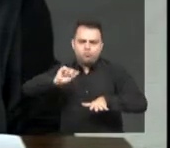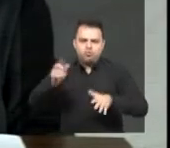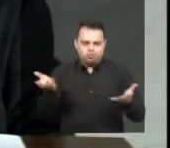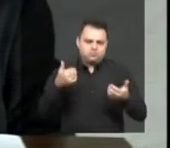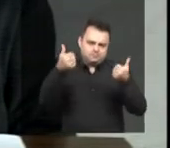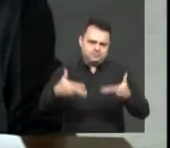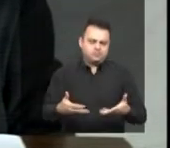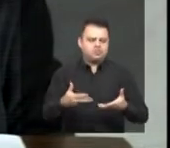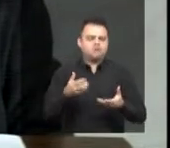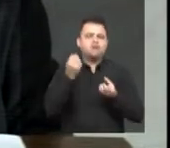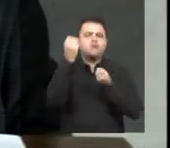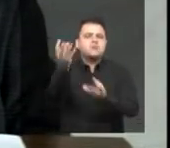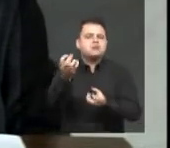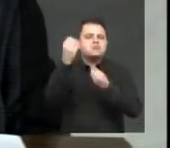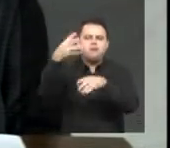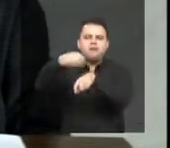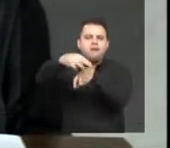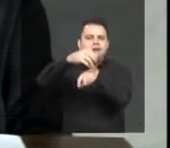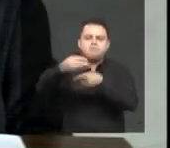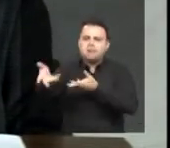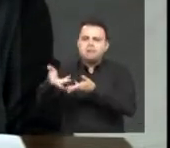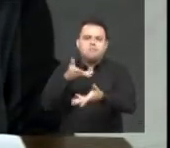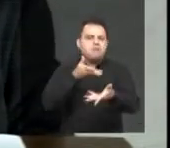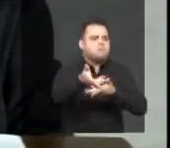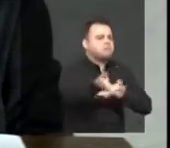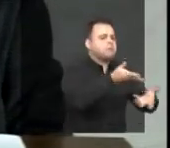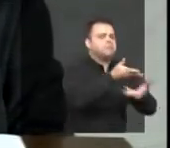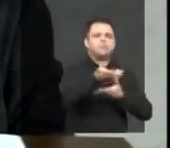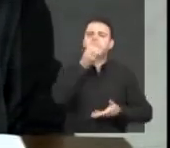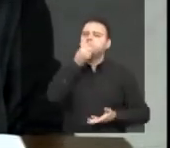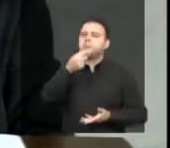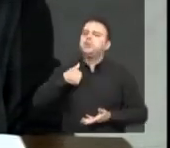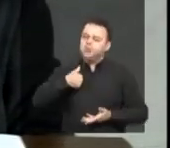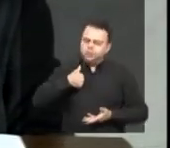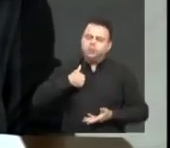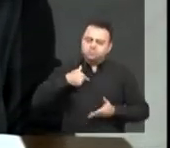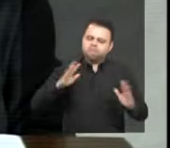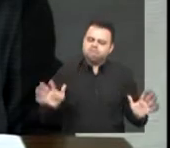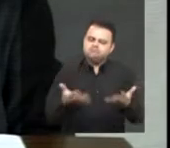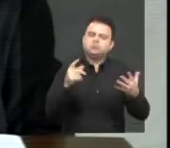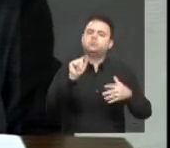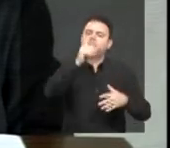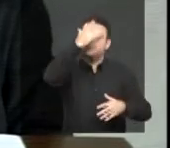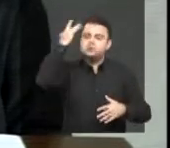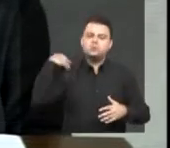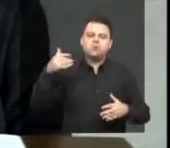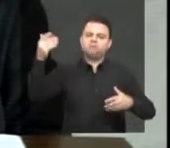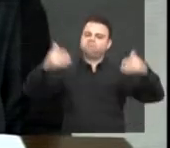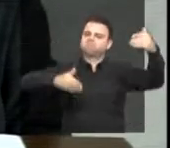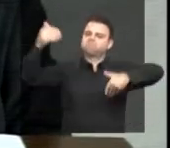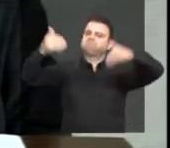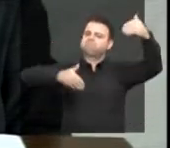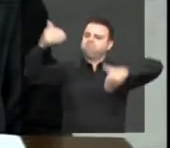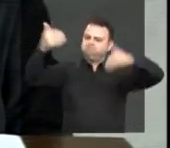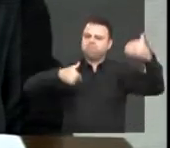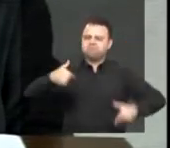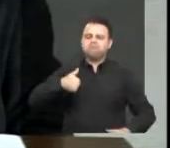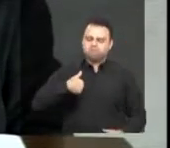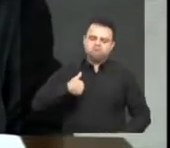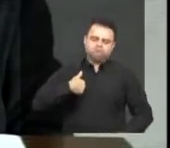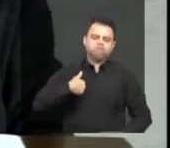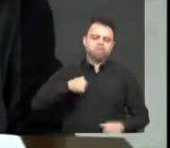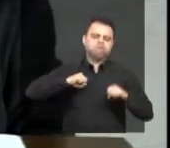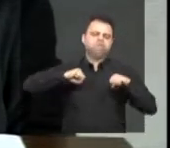troca de informações. Eu sempre incentivei a politização, a participação da população e